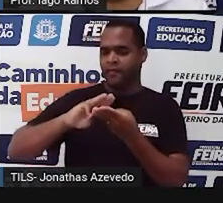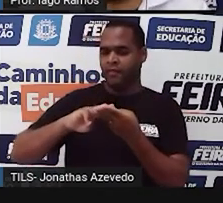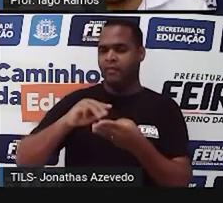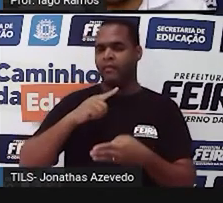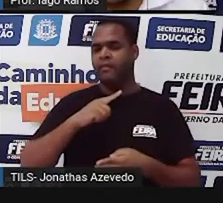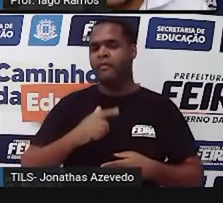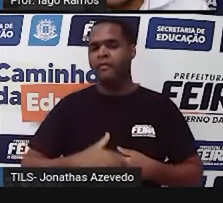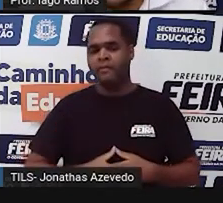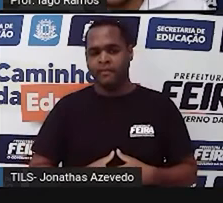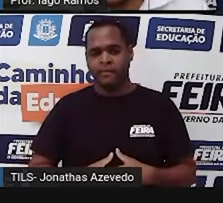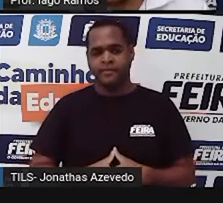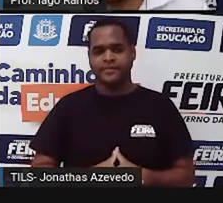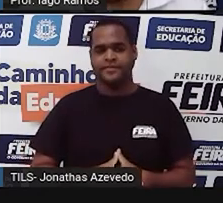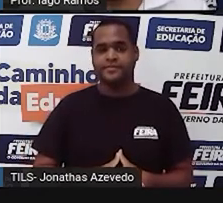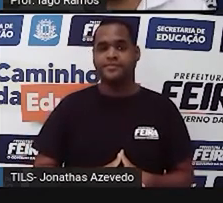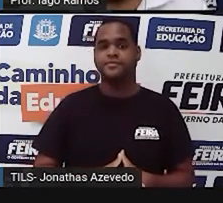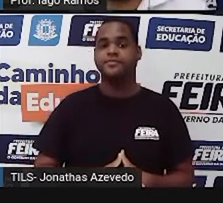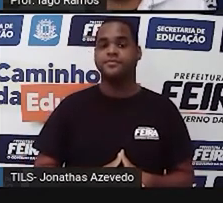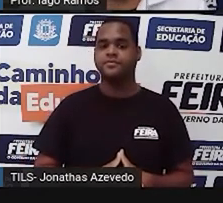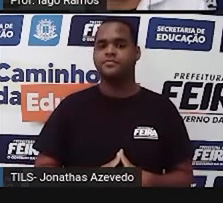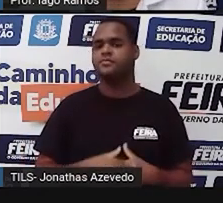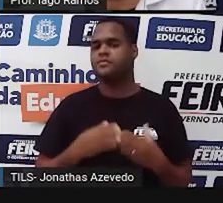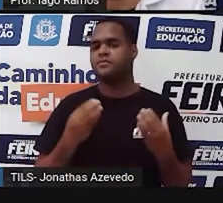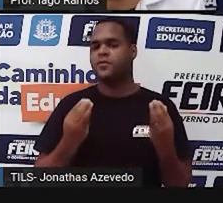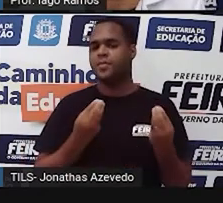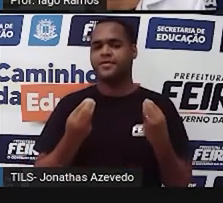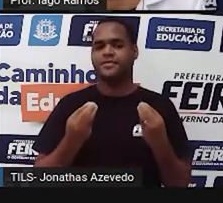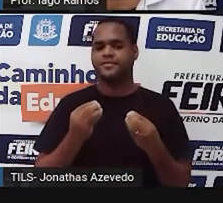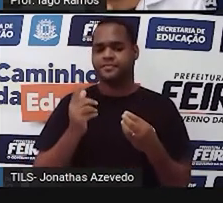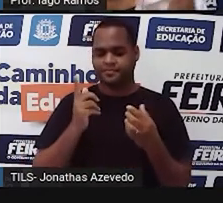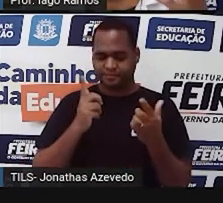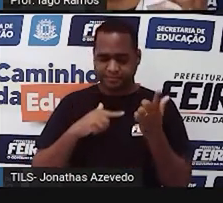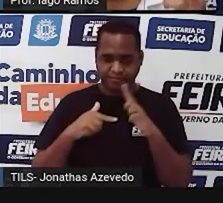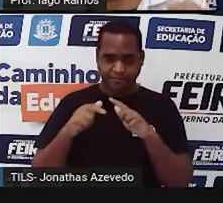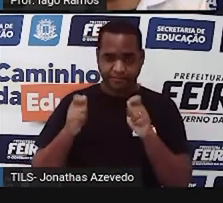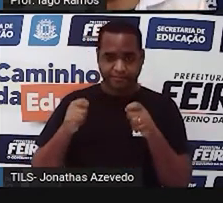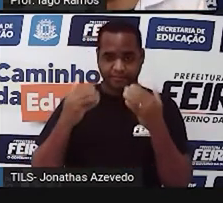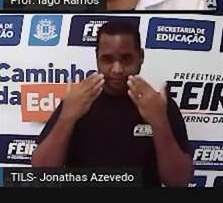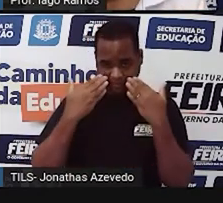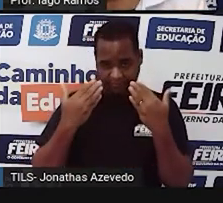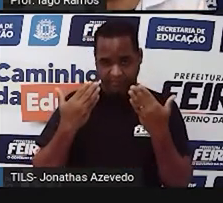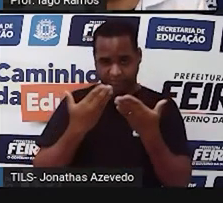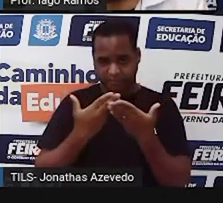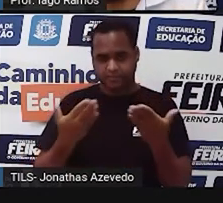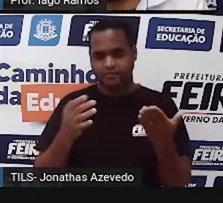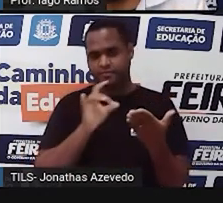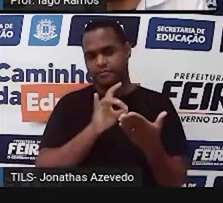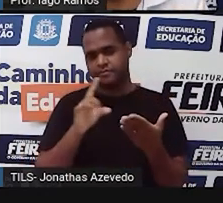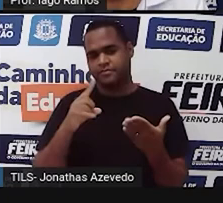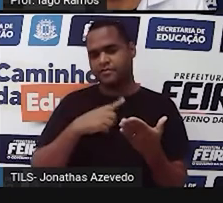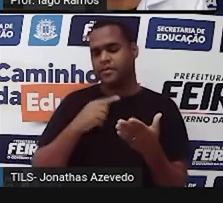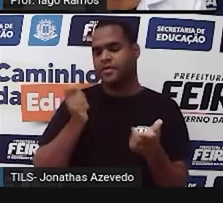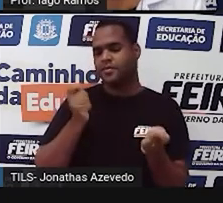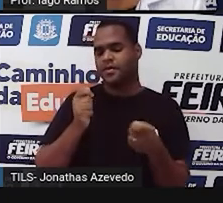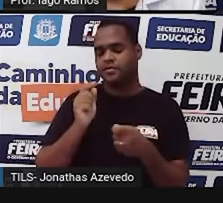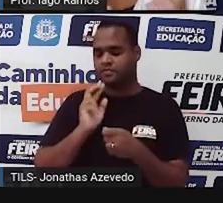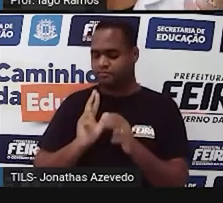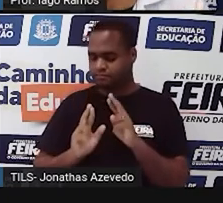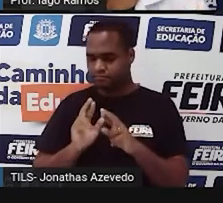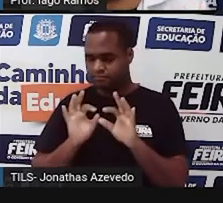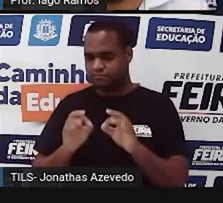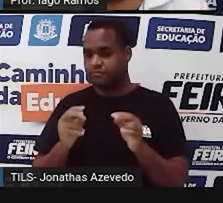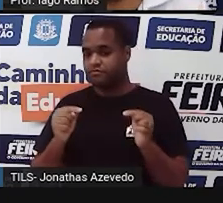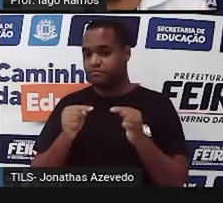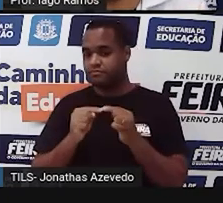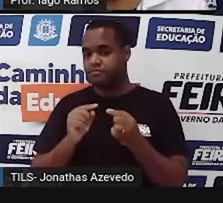igualdade? Como é que a balança de dois pratos mostra para a gente como é que funciona a